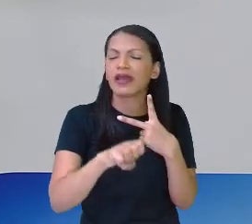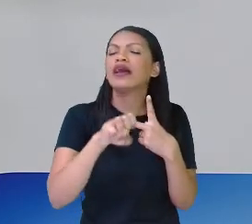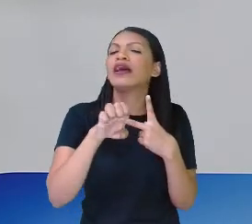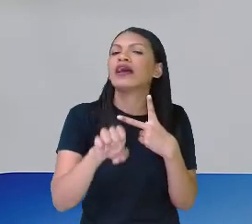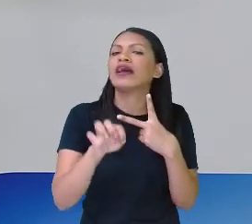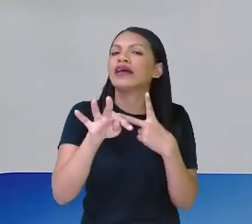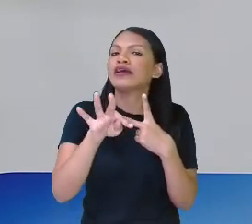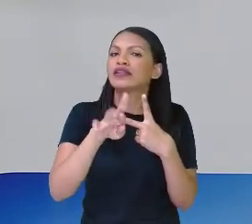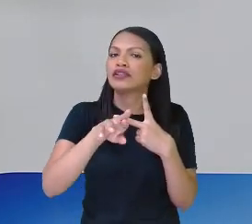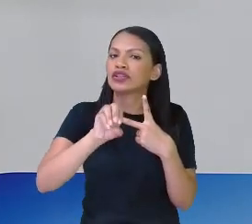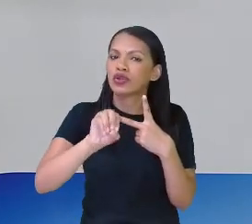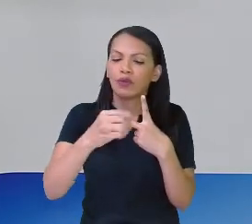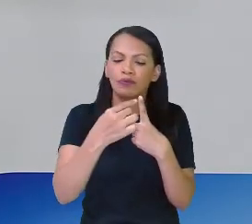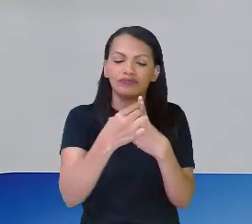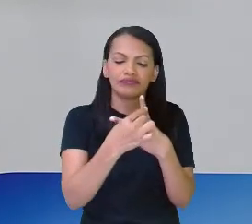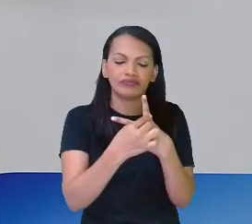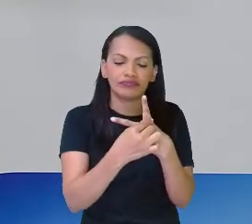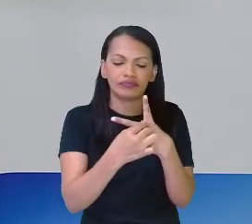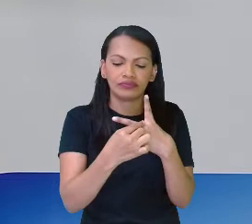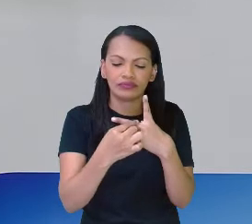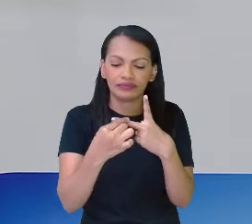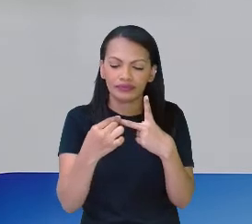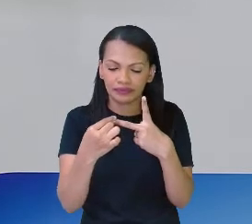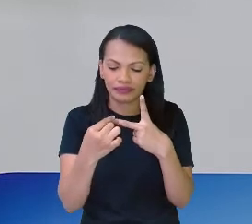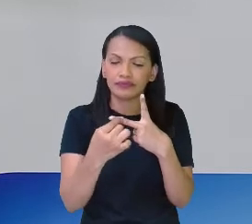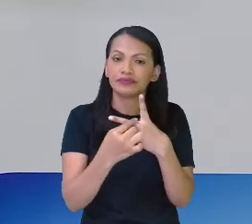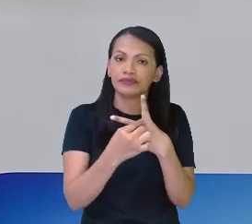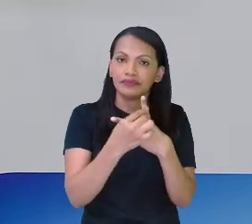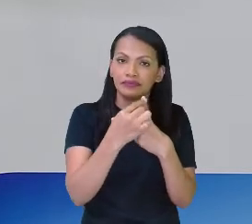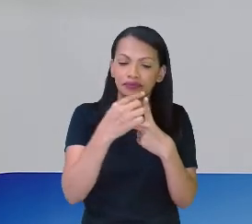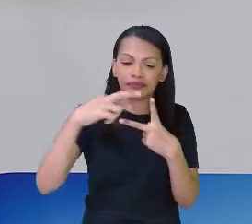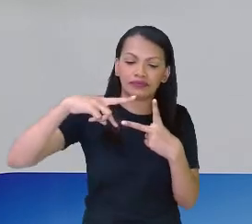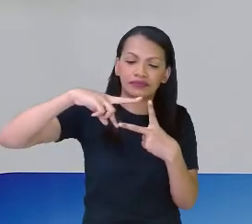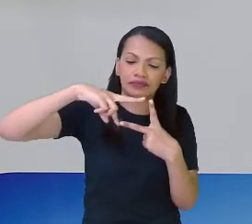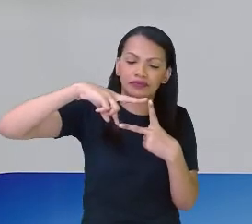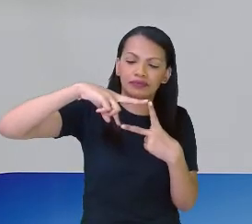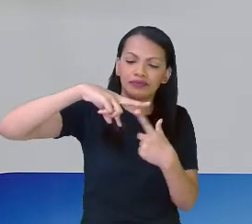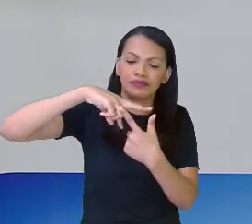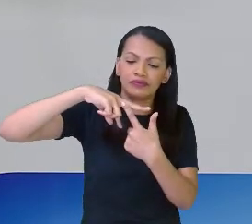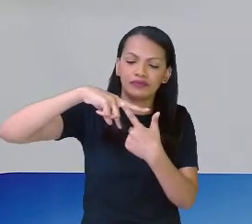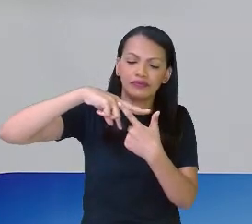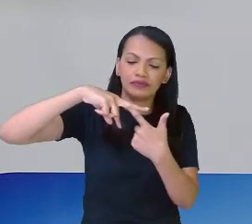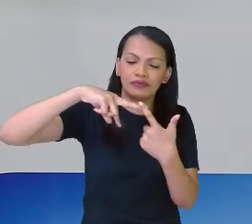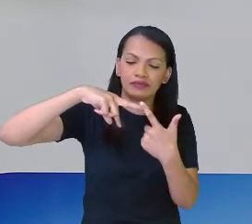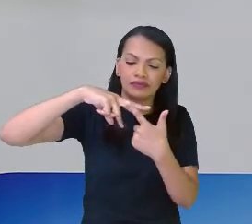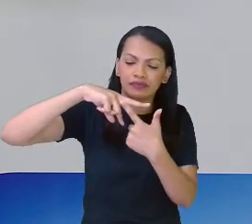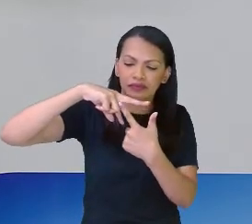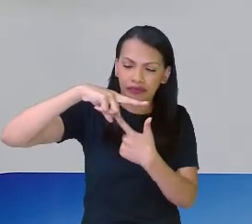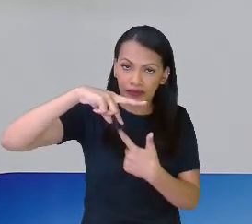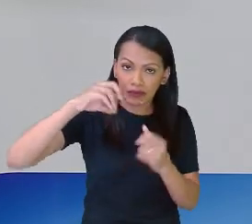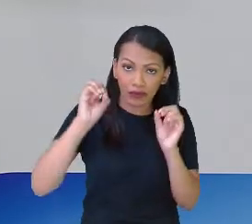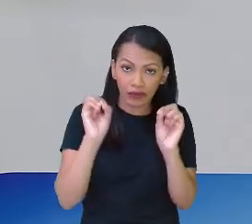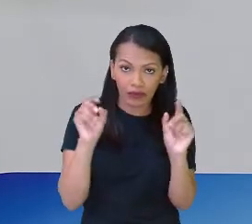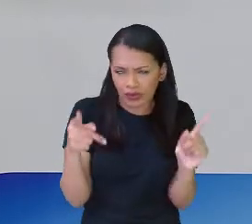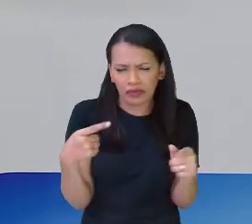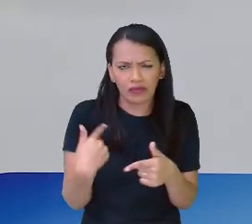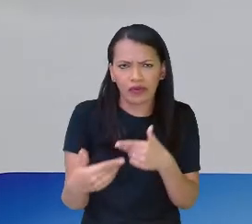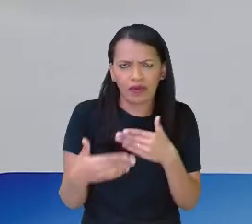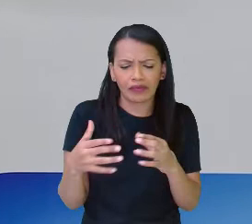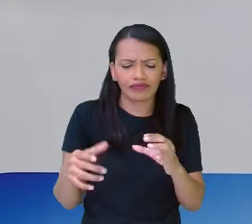o perímetro é o contorno. Porém, hoje, o assunto não é perímetro, mas eu só quis lembrar para vocês.